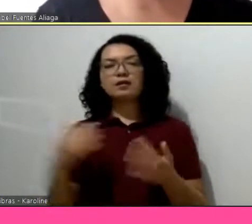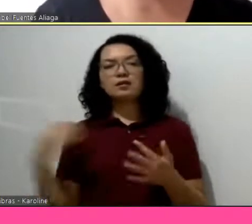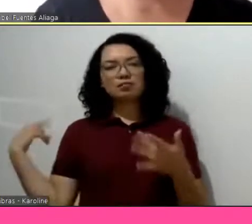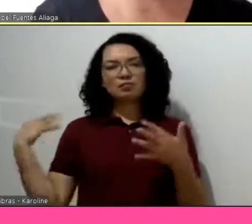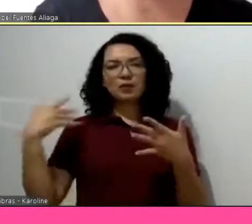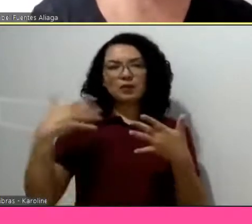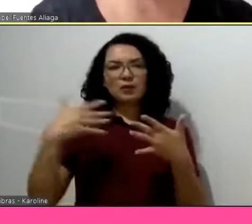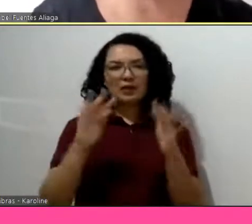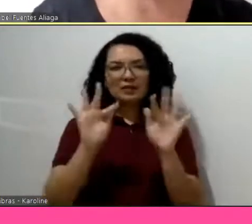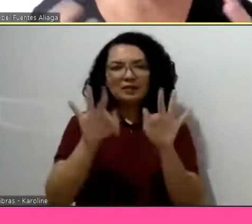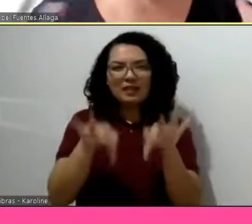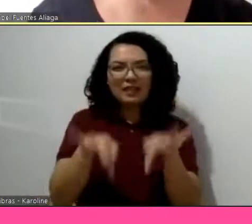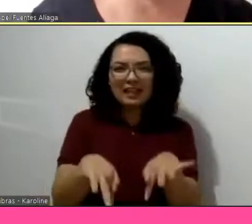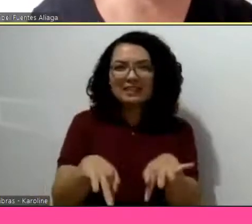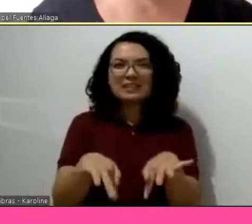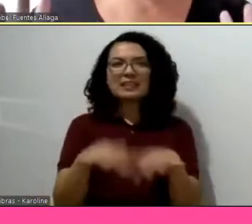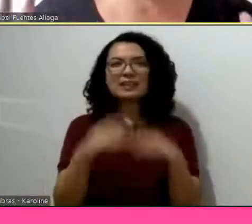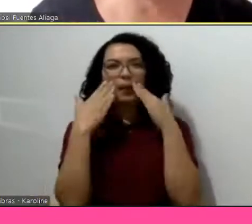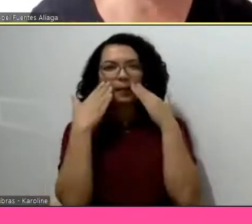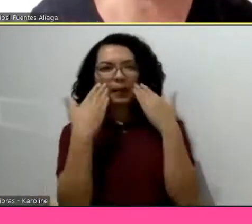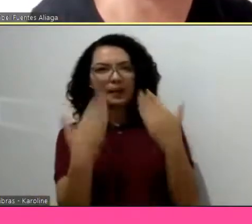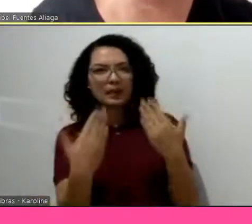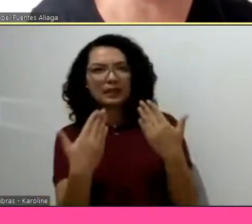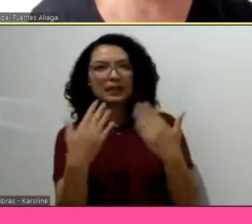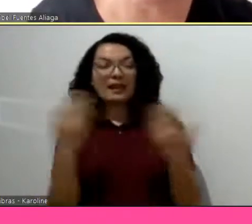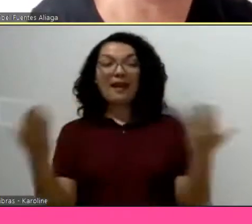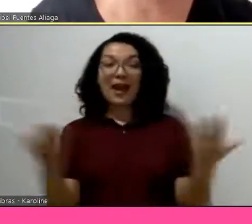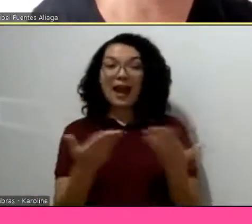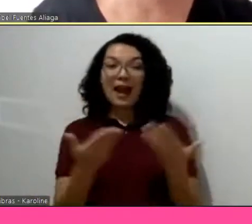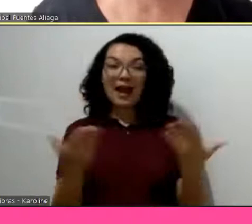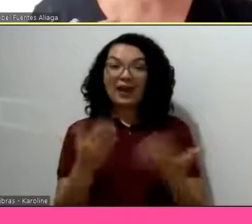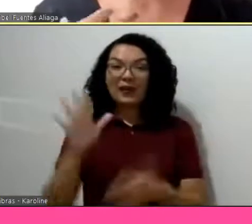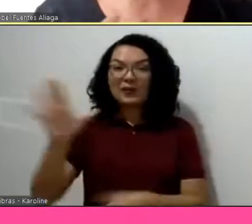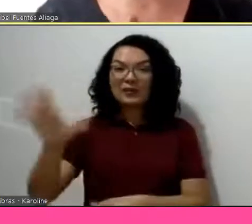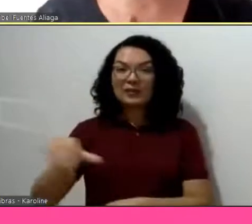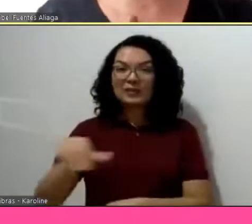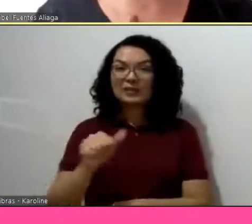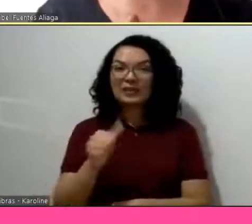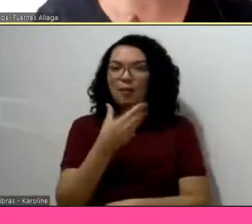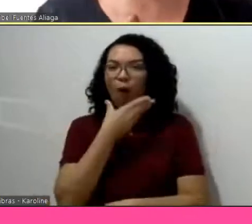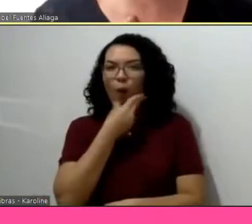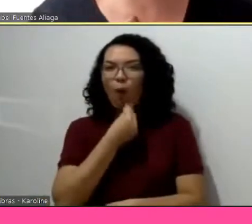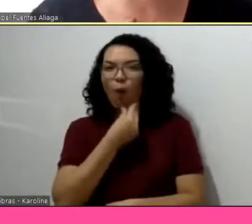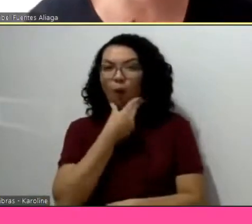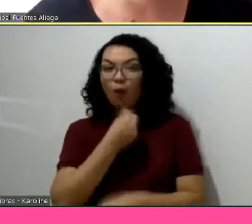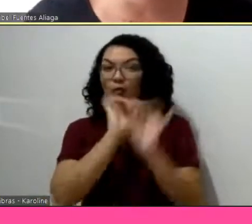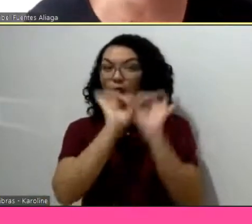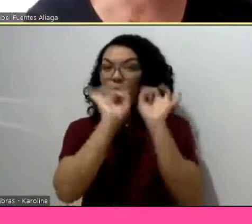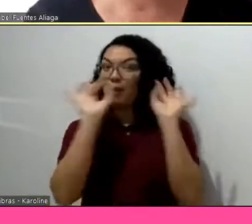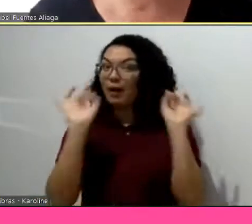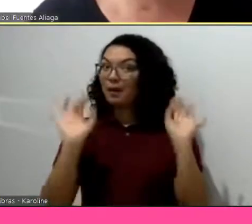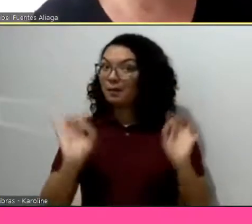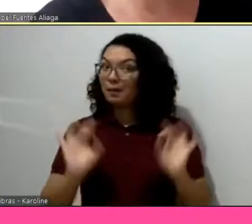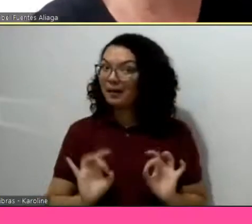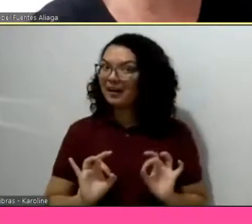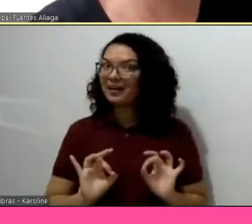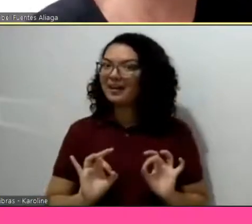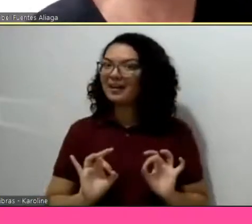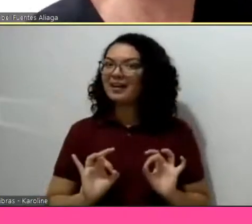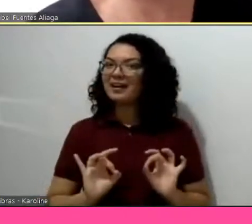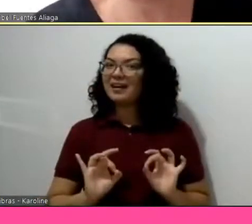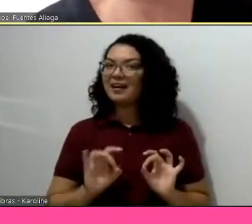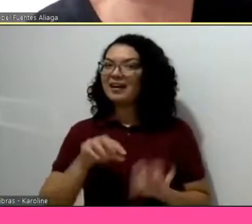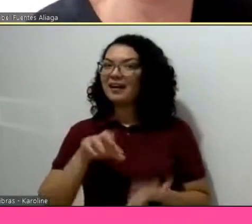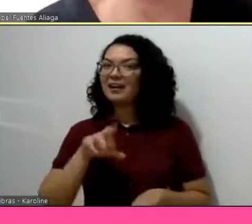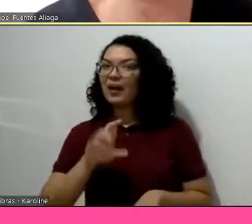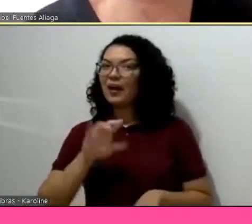chamar o homem que faz a transformação mágica do evento, mas também antes do Ricardo aparecer,